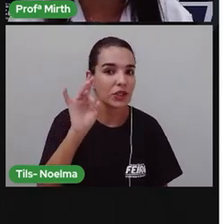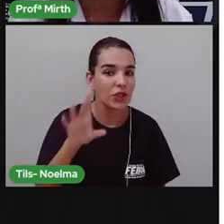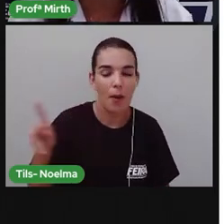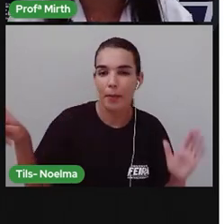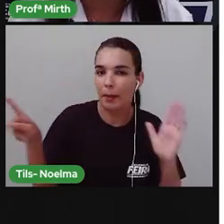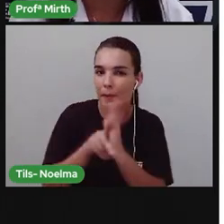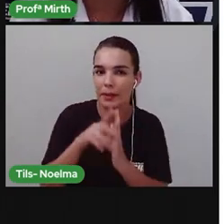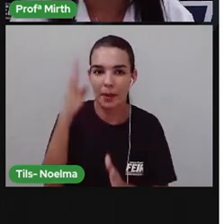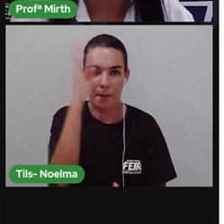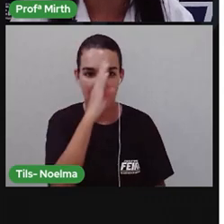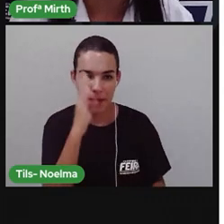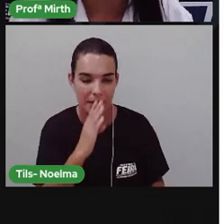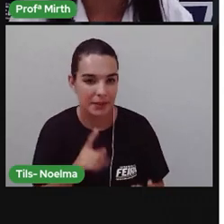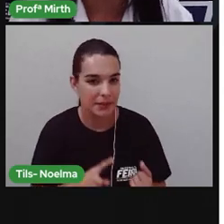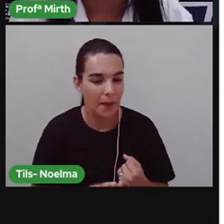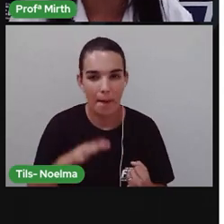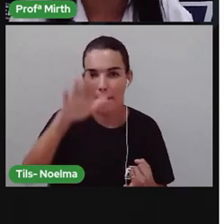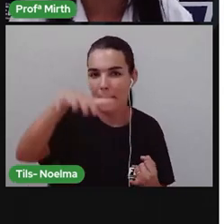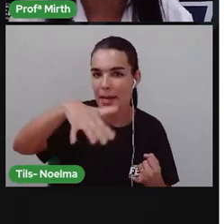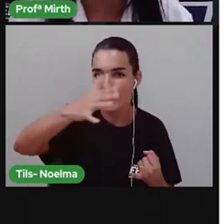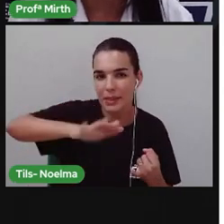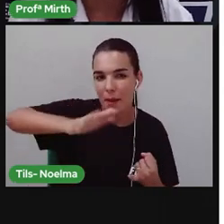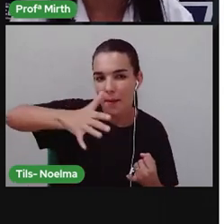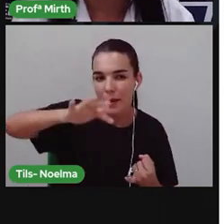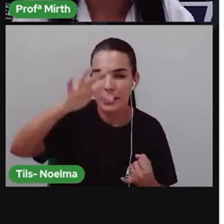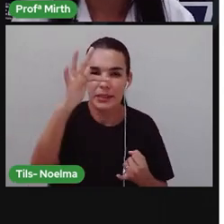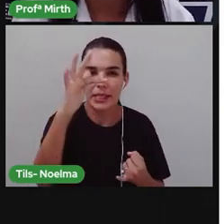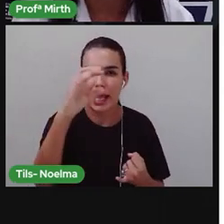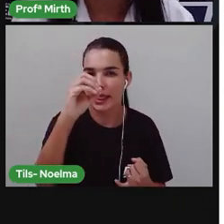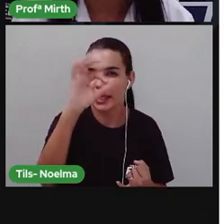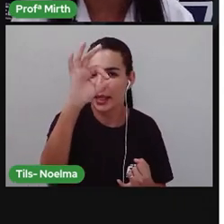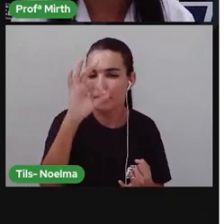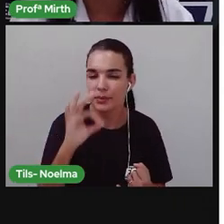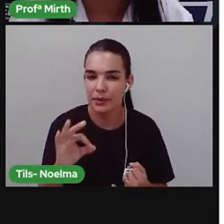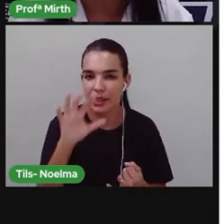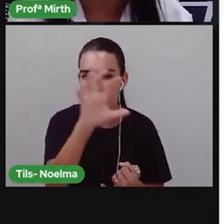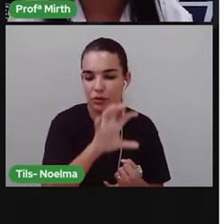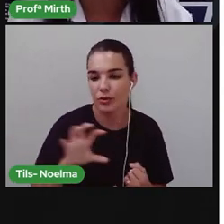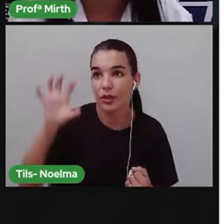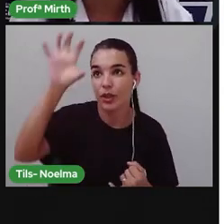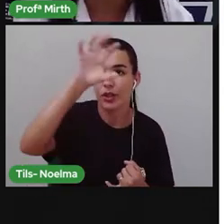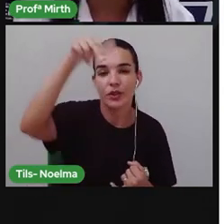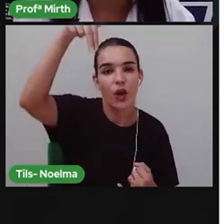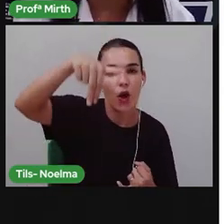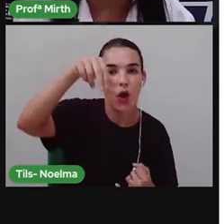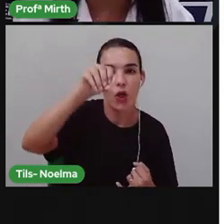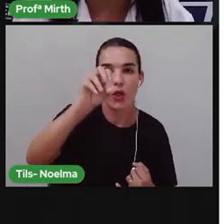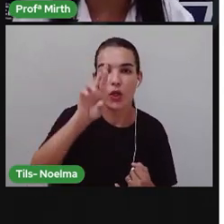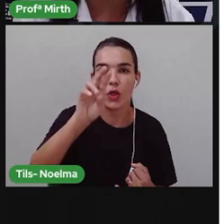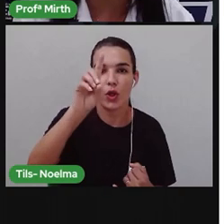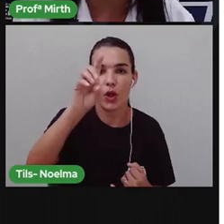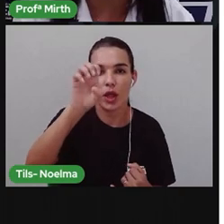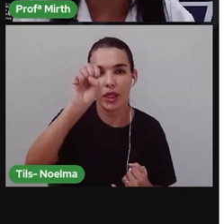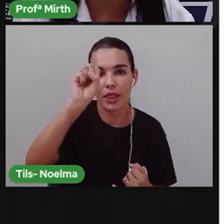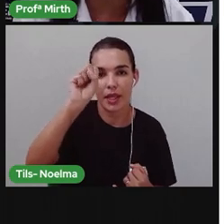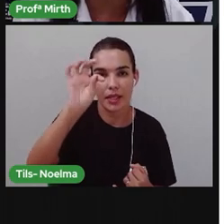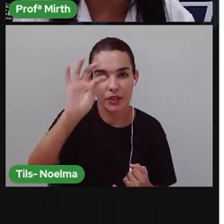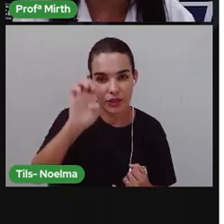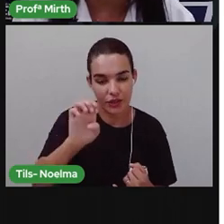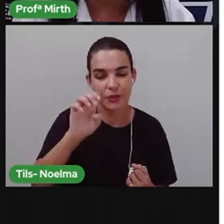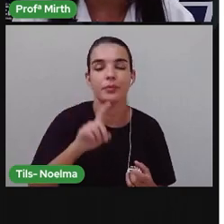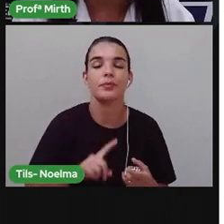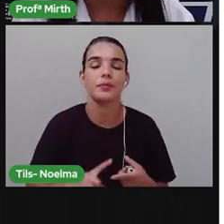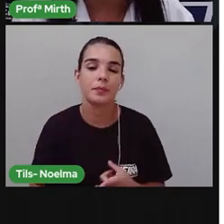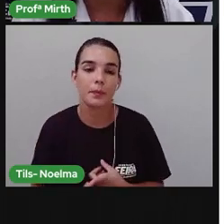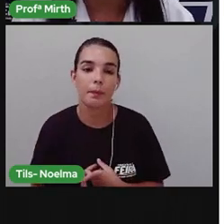brasileiro Que corresponde a 70% Da região Nordeste 70% do Nordeste Apresenta o bioma caatinga